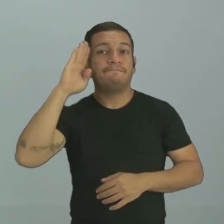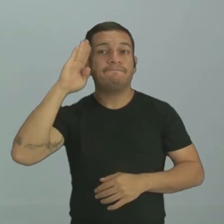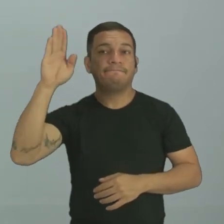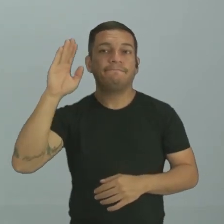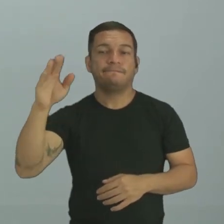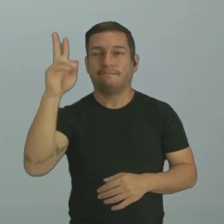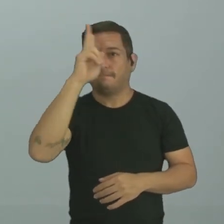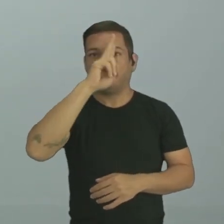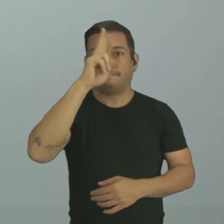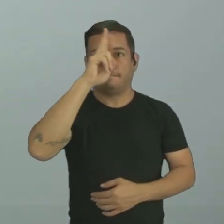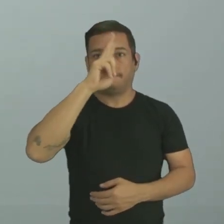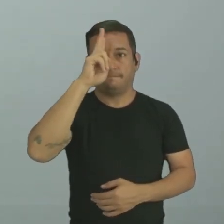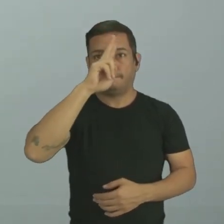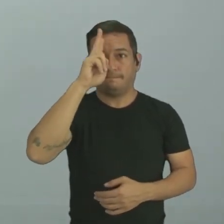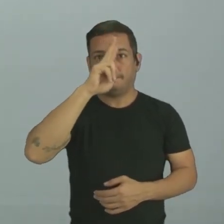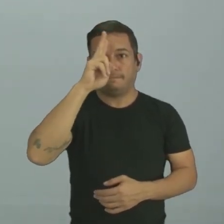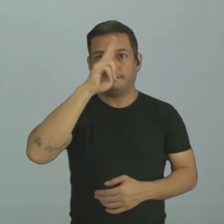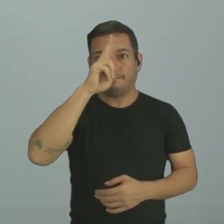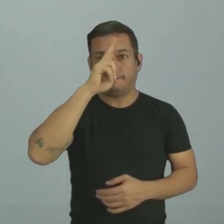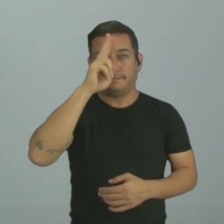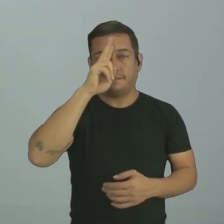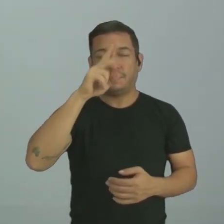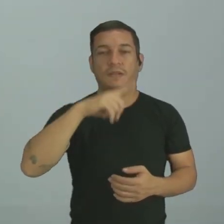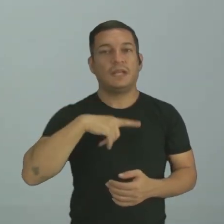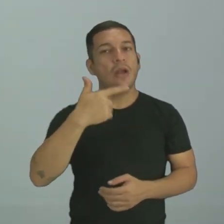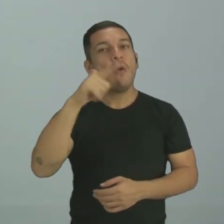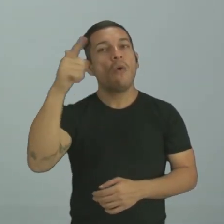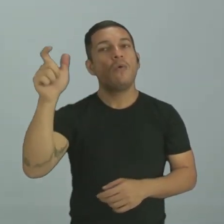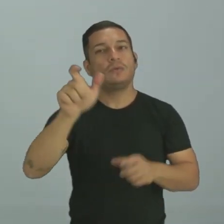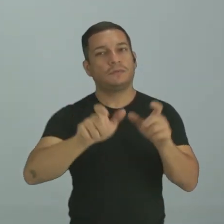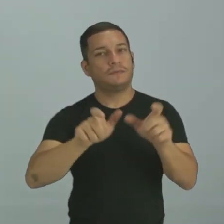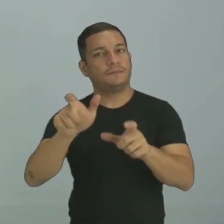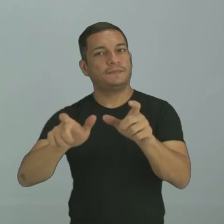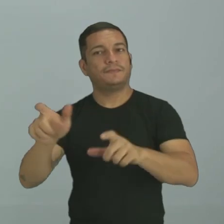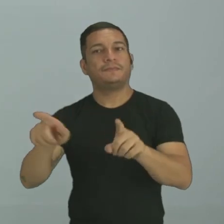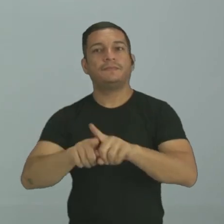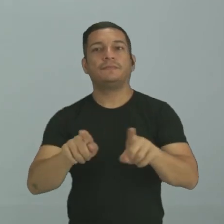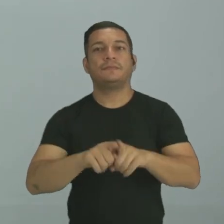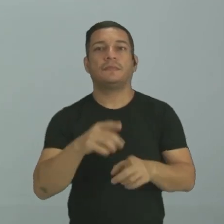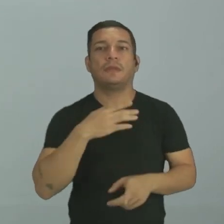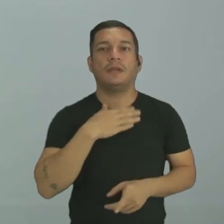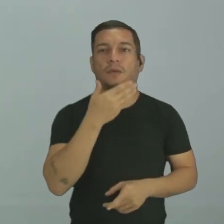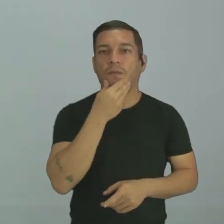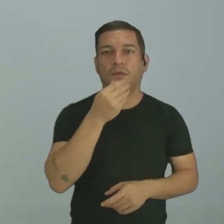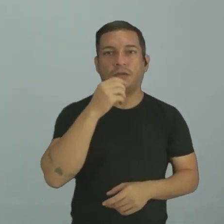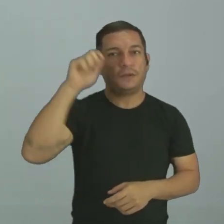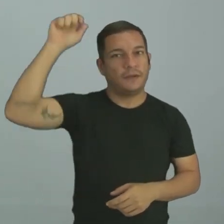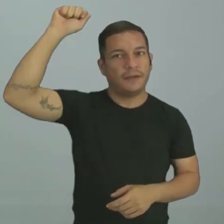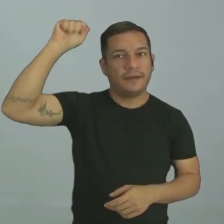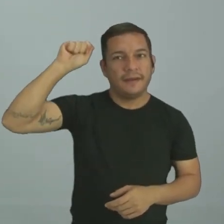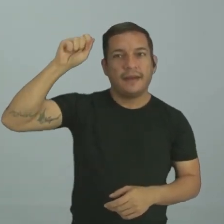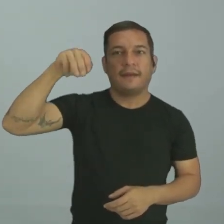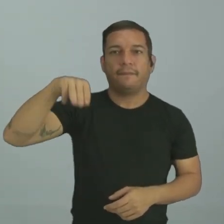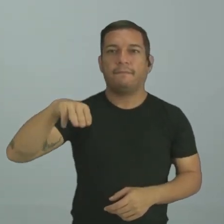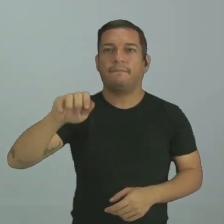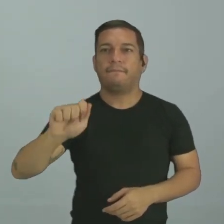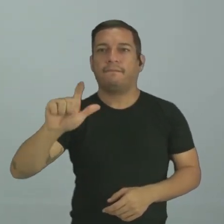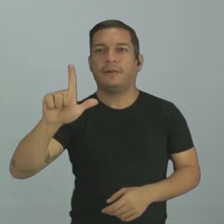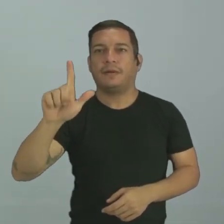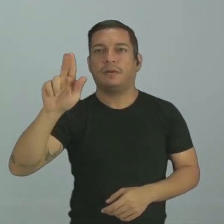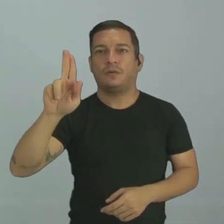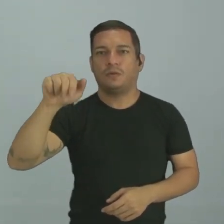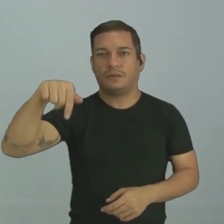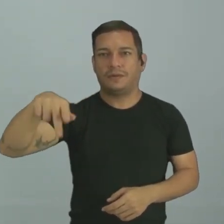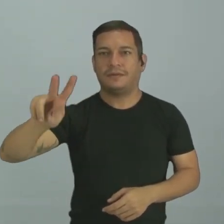da história. E tem Ns e Ns outros personagens. Tem um menino maluquinho, né? Tem até